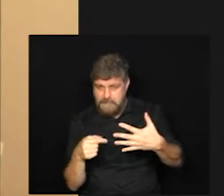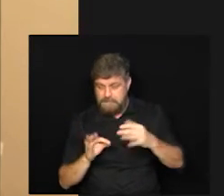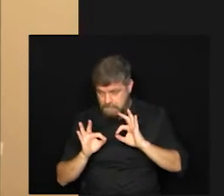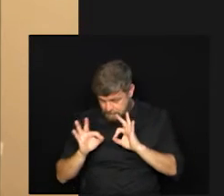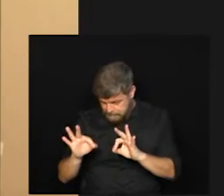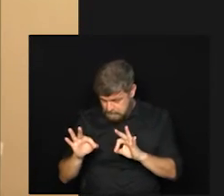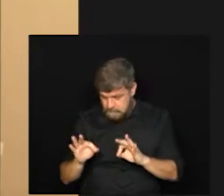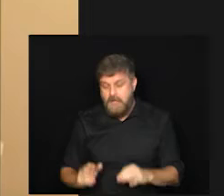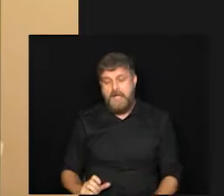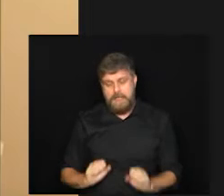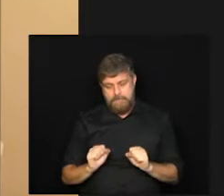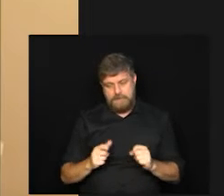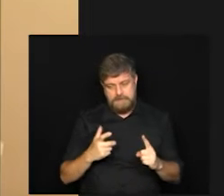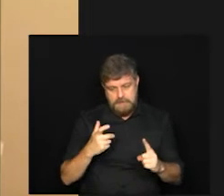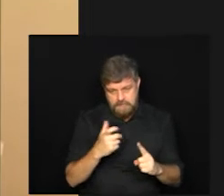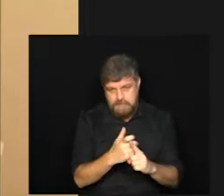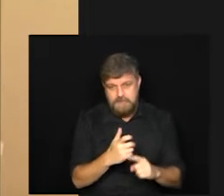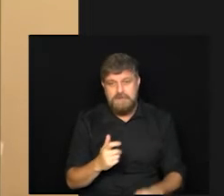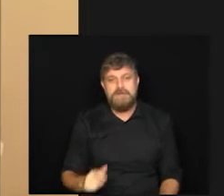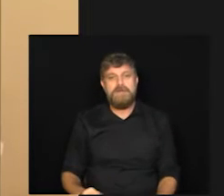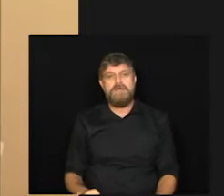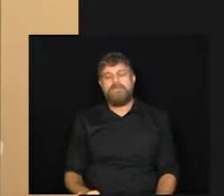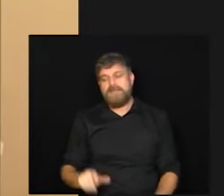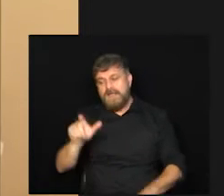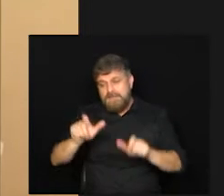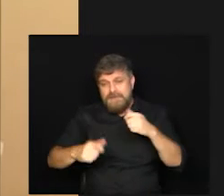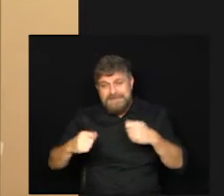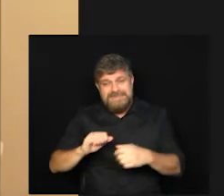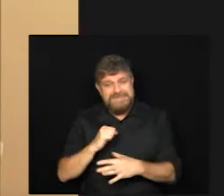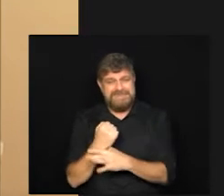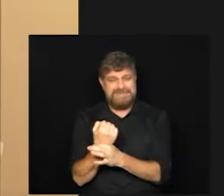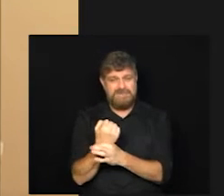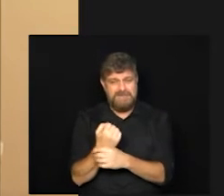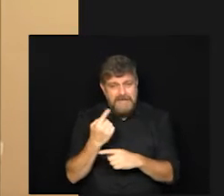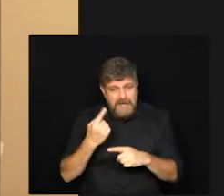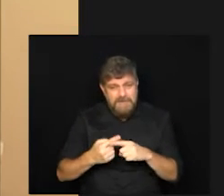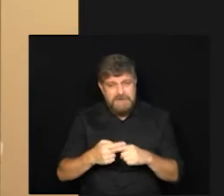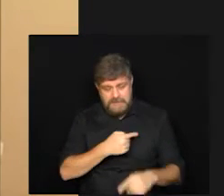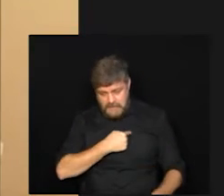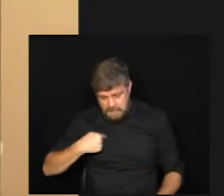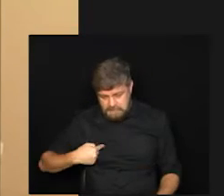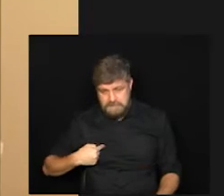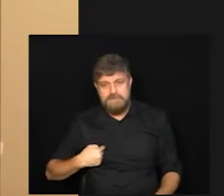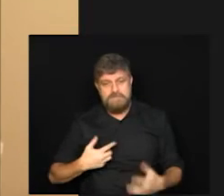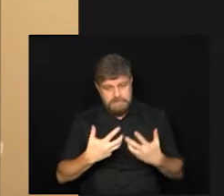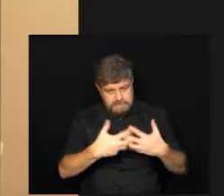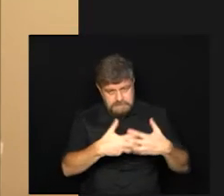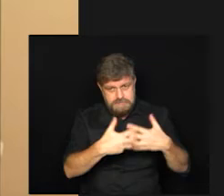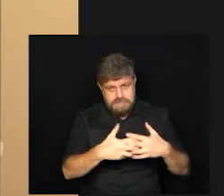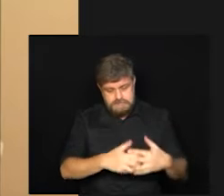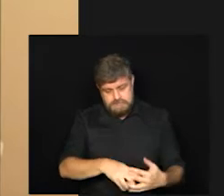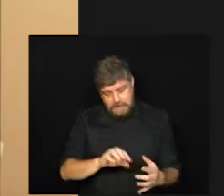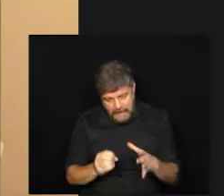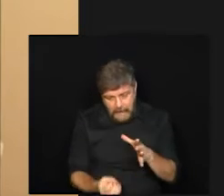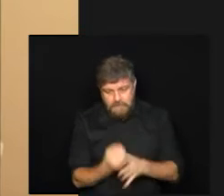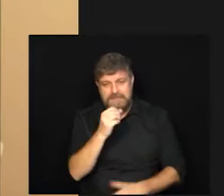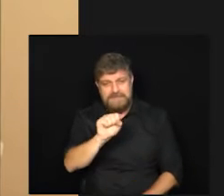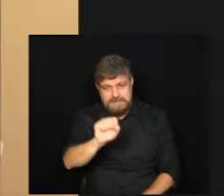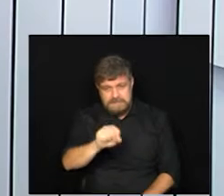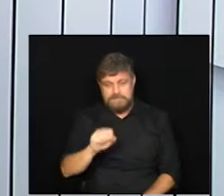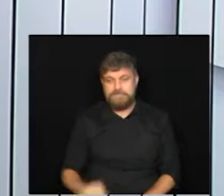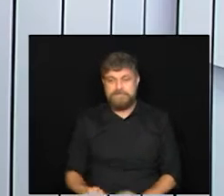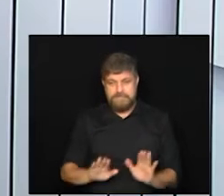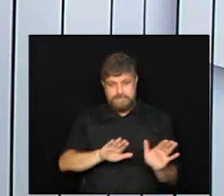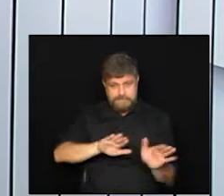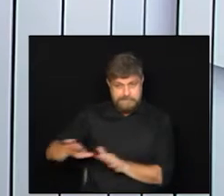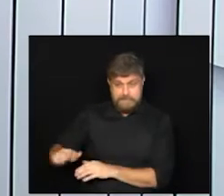as pessoas podem ficar seguras porque essa vigilância ela é rígida e acontece A segunda